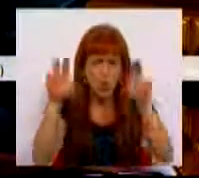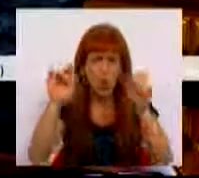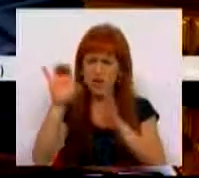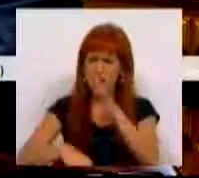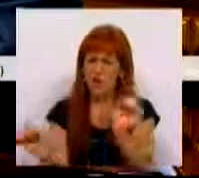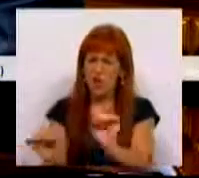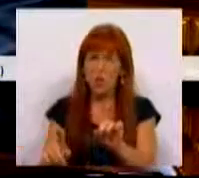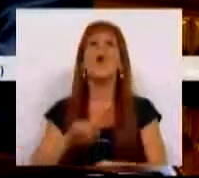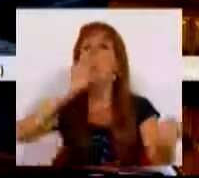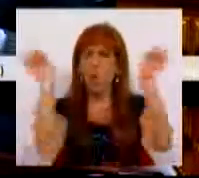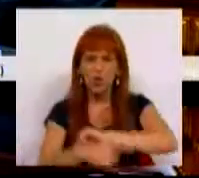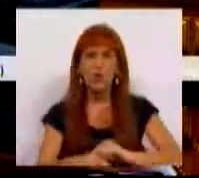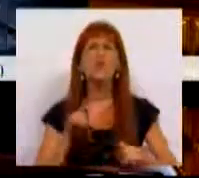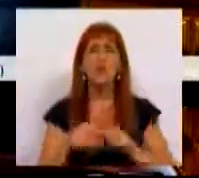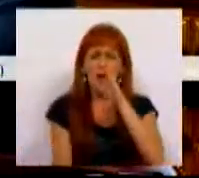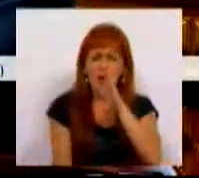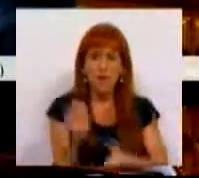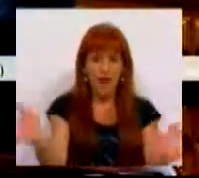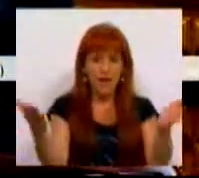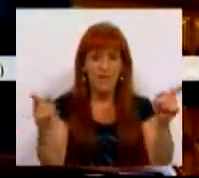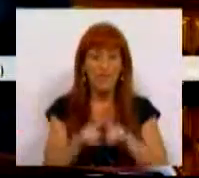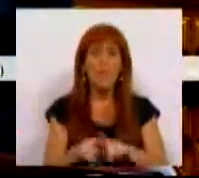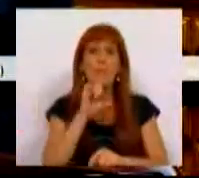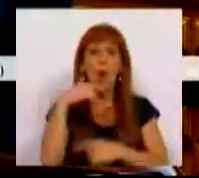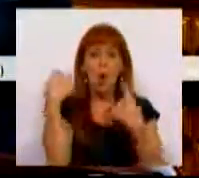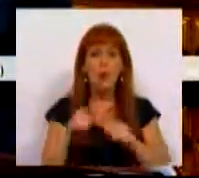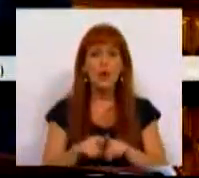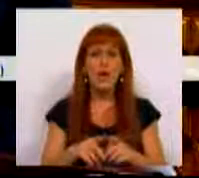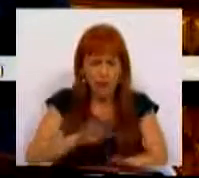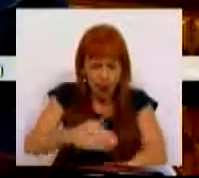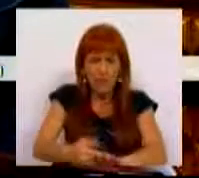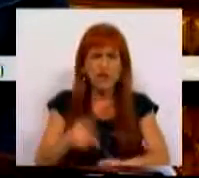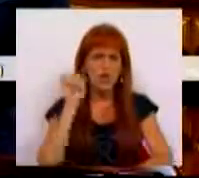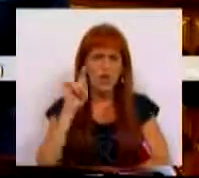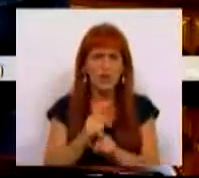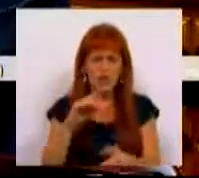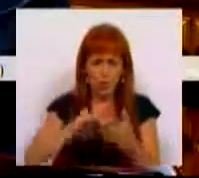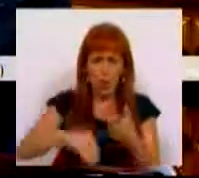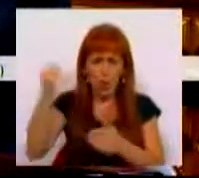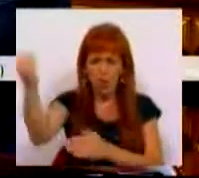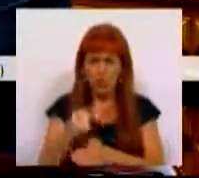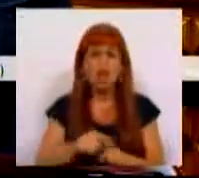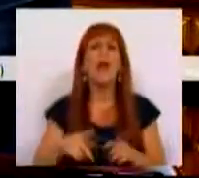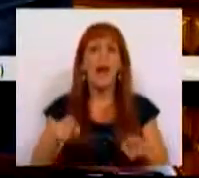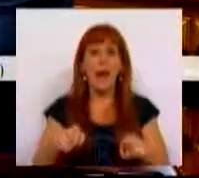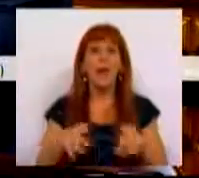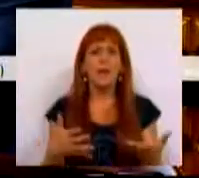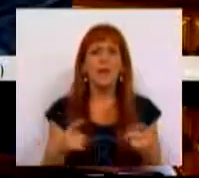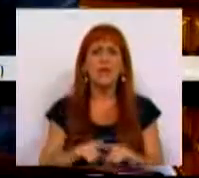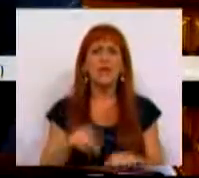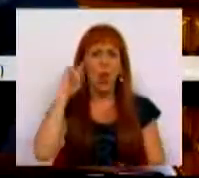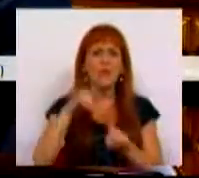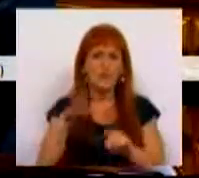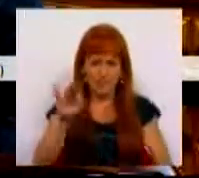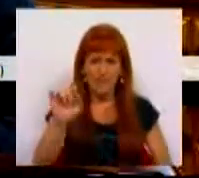de precarizar. Antes, pelo contrário, trata-se de criar incentivos para que possa haver reforço da qualidade da contratação e é precisamente isso que será o